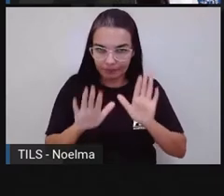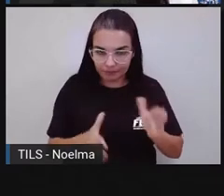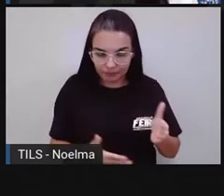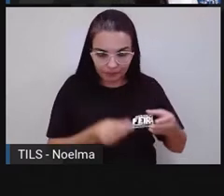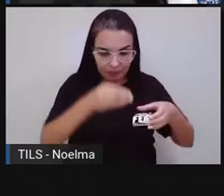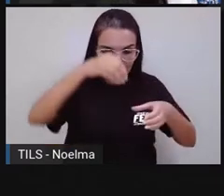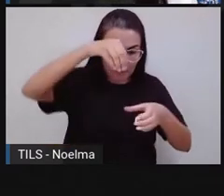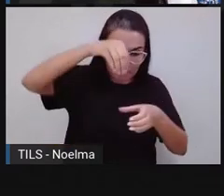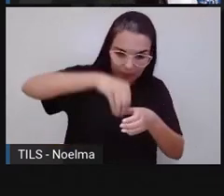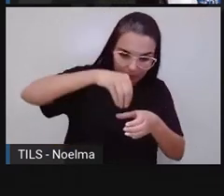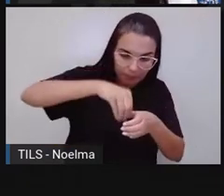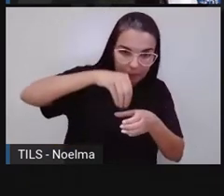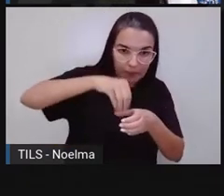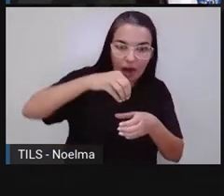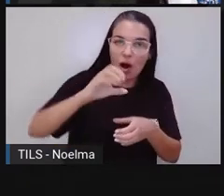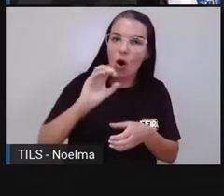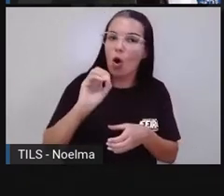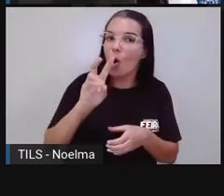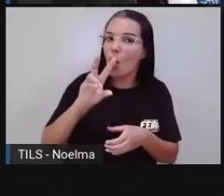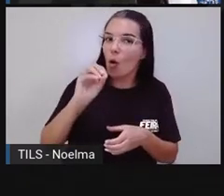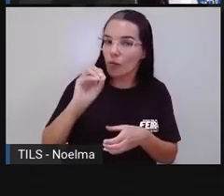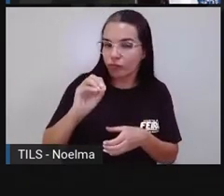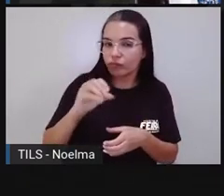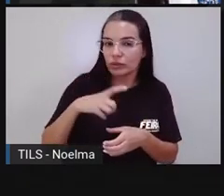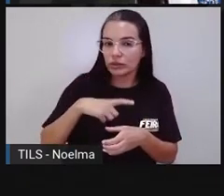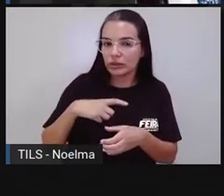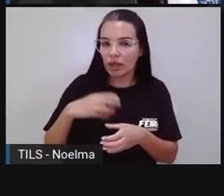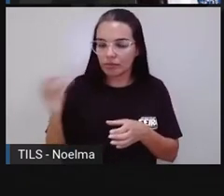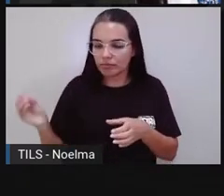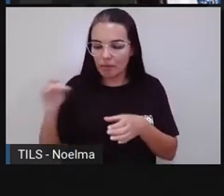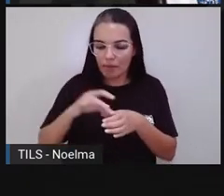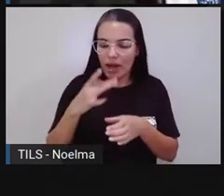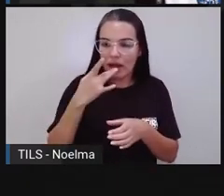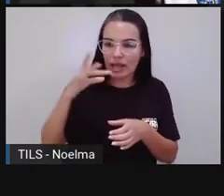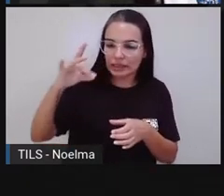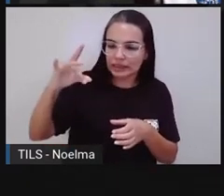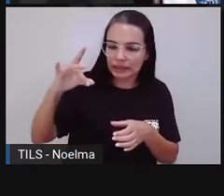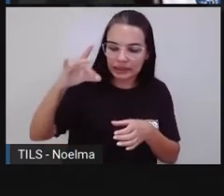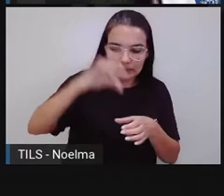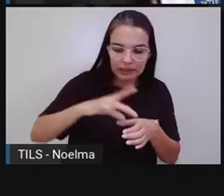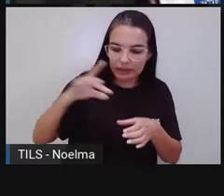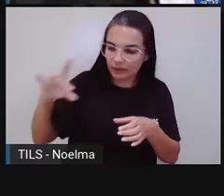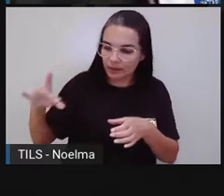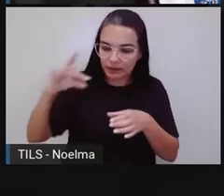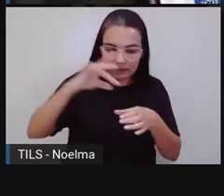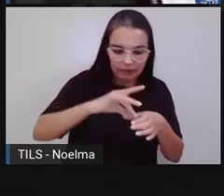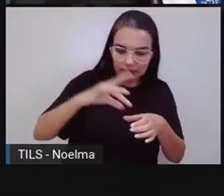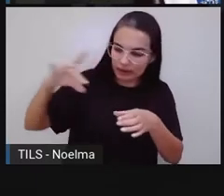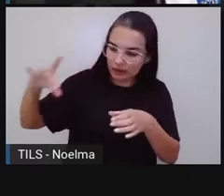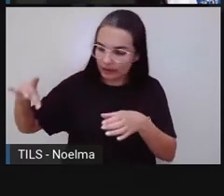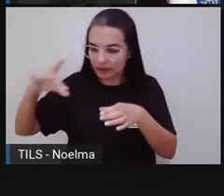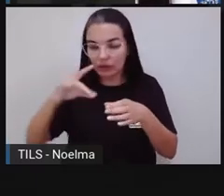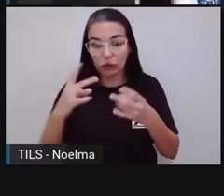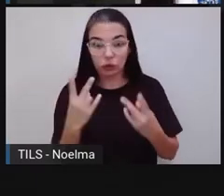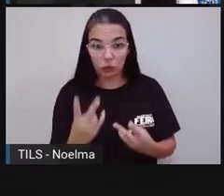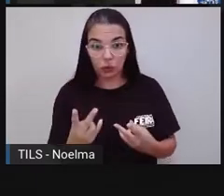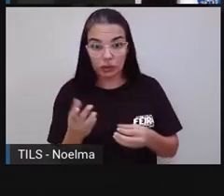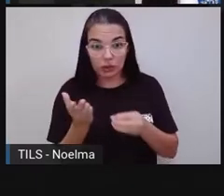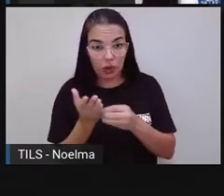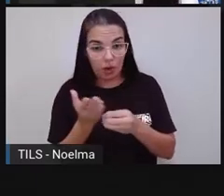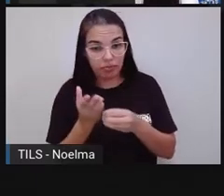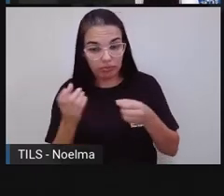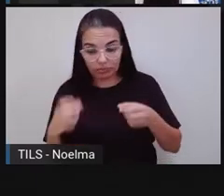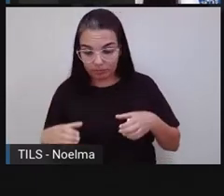ovo em copos com água, adicionando quantidades de sal diferentes em cada copo. Observar o